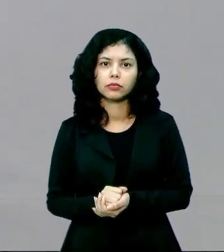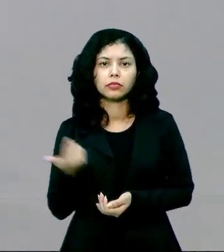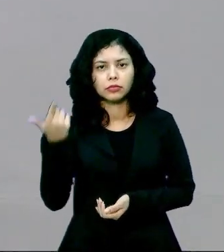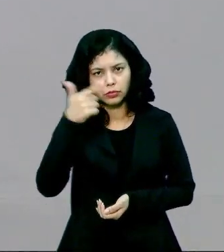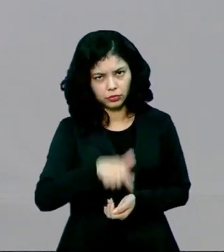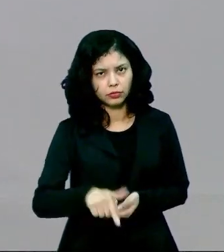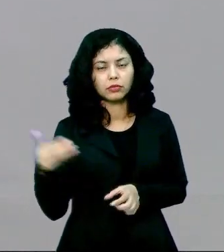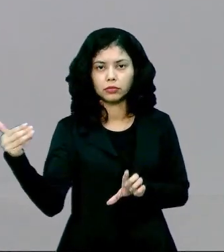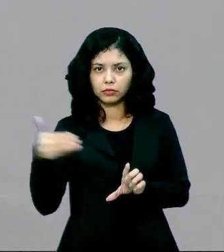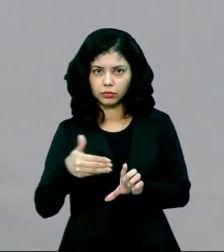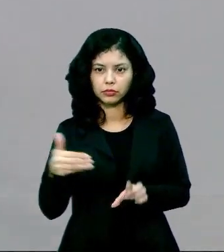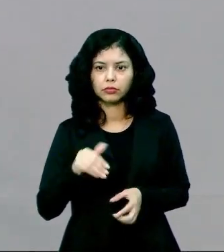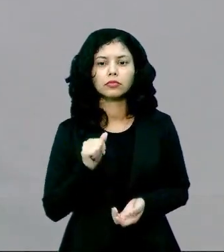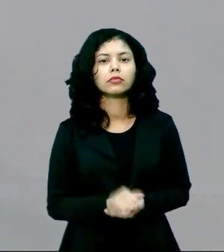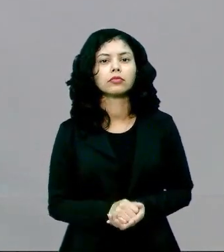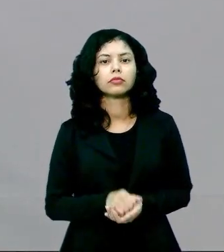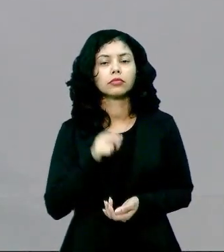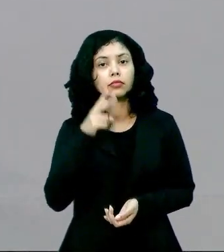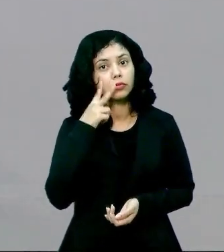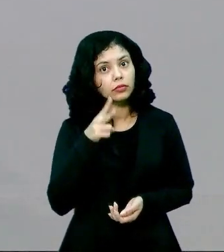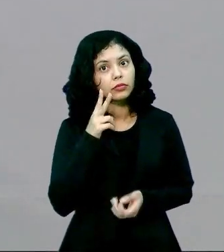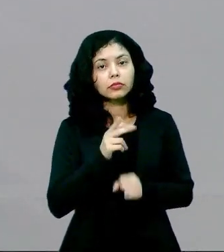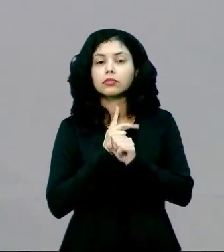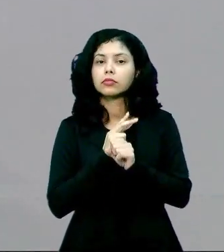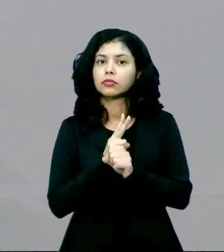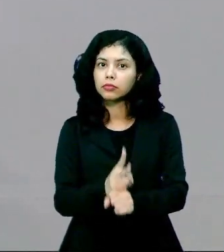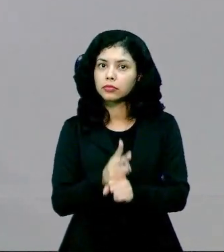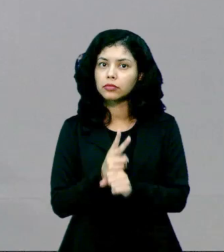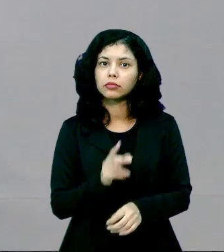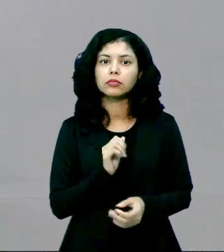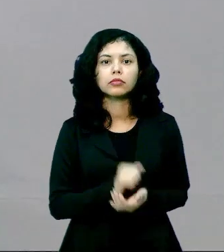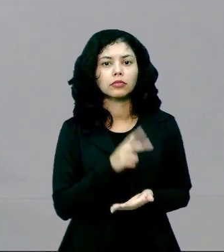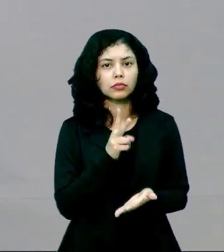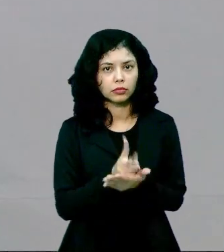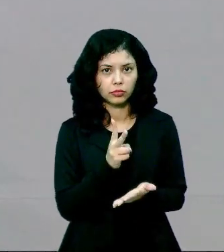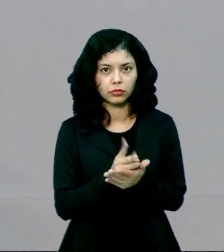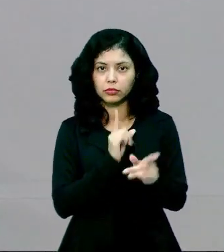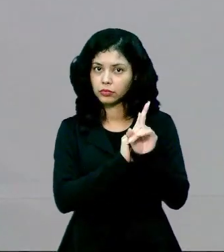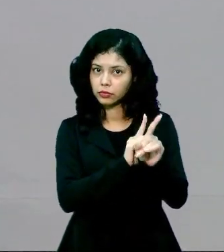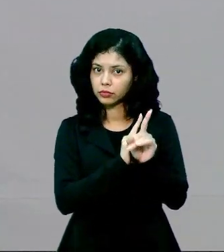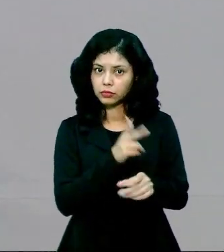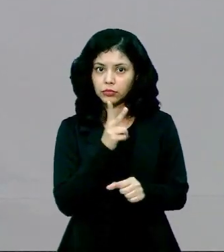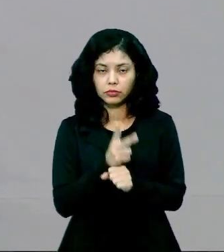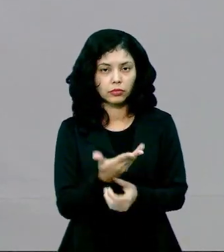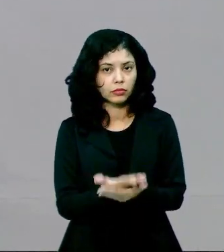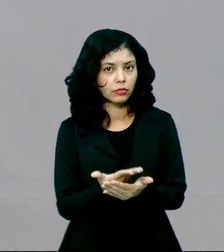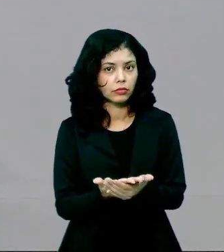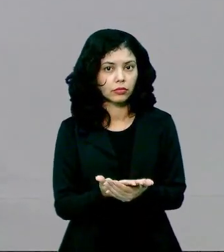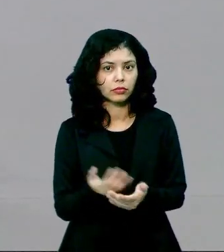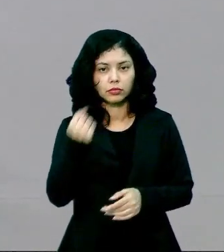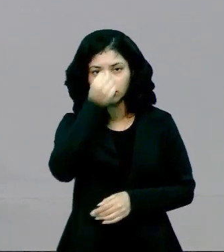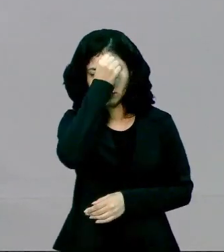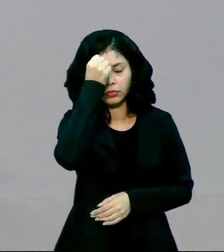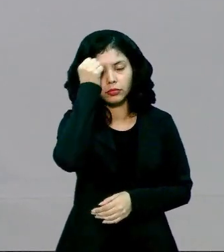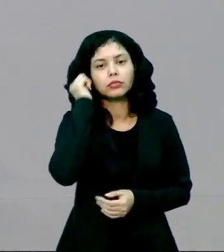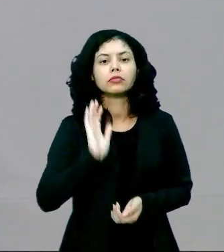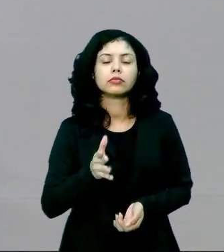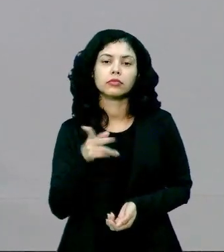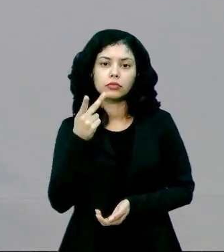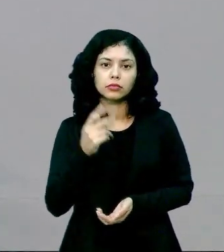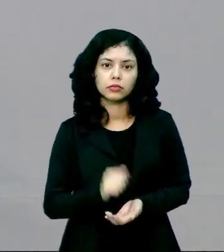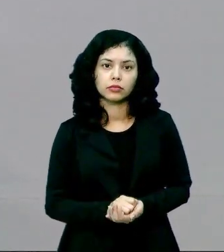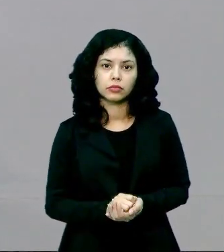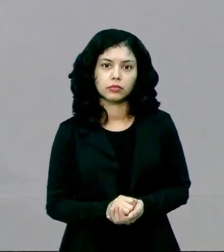assistir ela novamente? Você quer acompanhar? Você quer ter acesso às videoaulas de Sociologia já